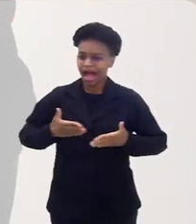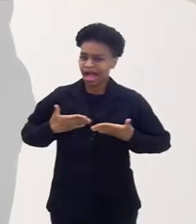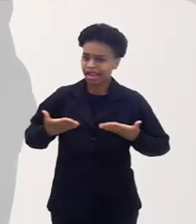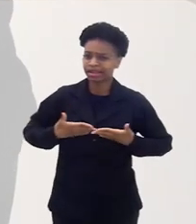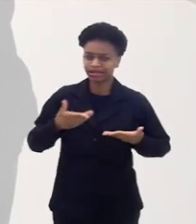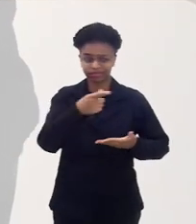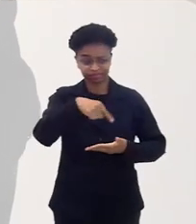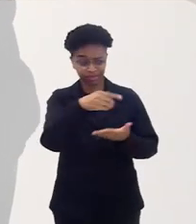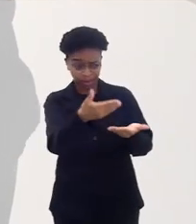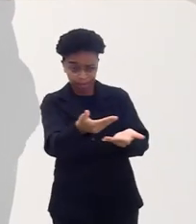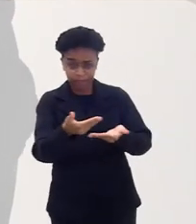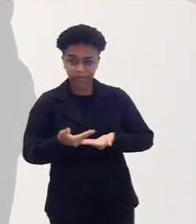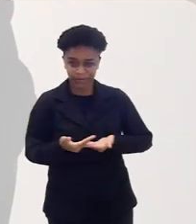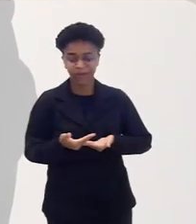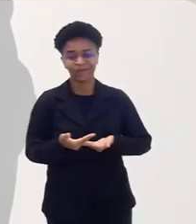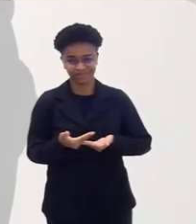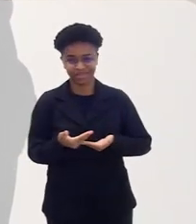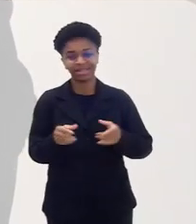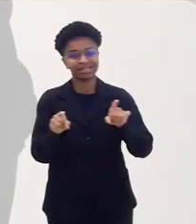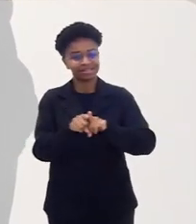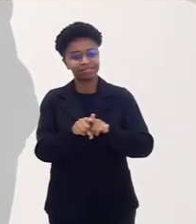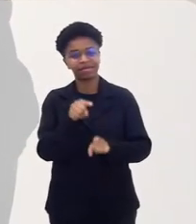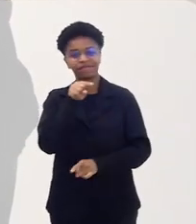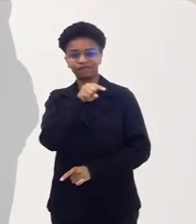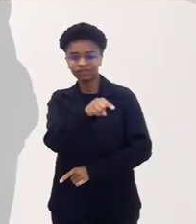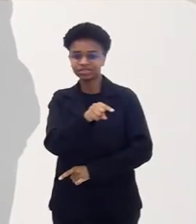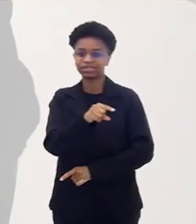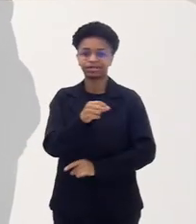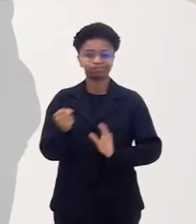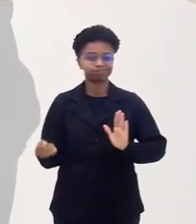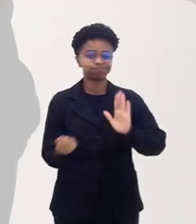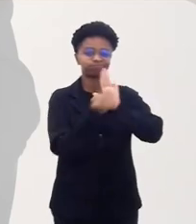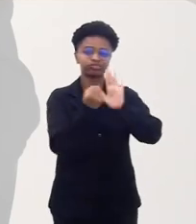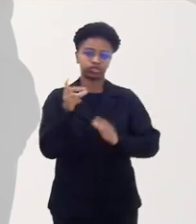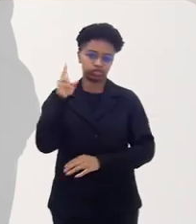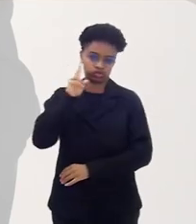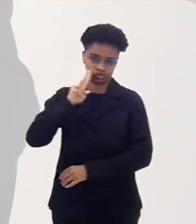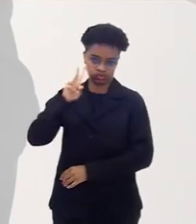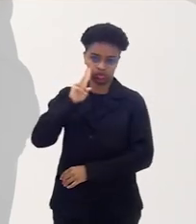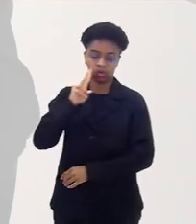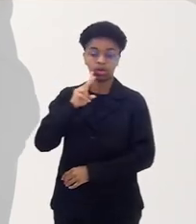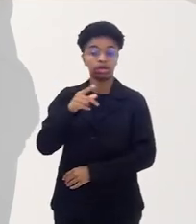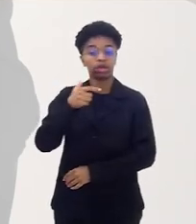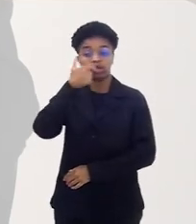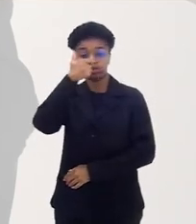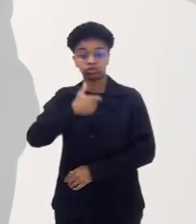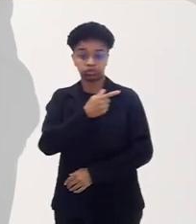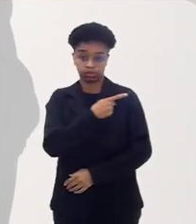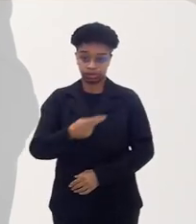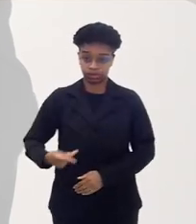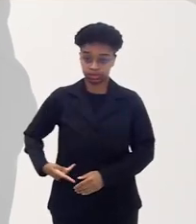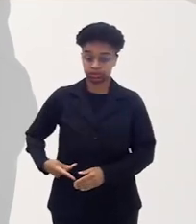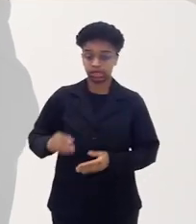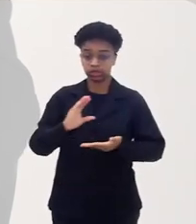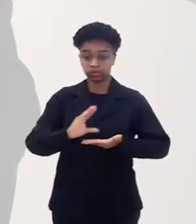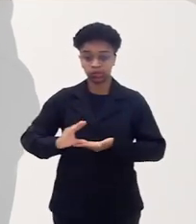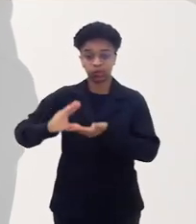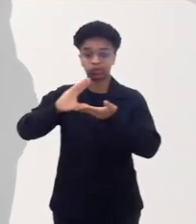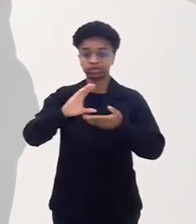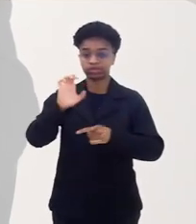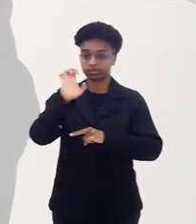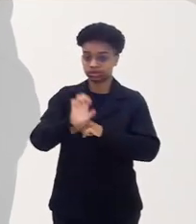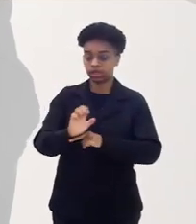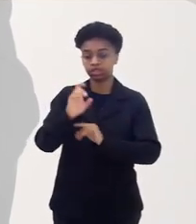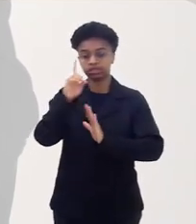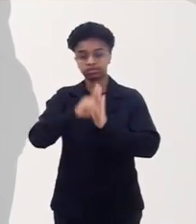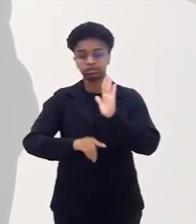aceitar esse convite do senhor. O senhor que também faz parte dessa história, que como presidente do Conselho Estadual dos